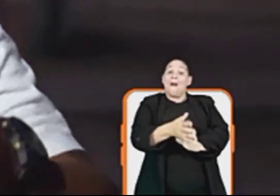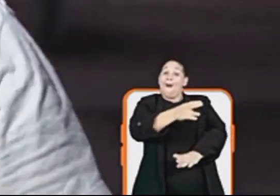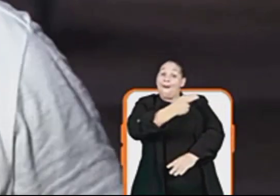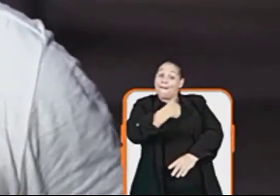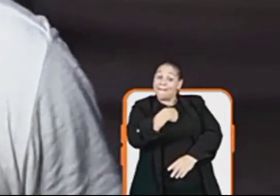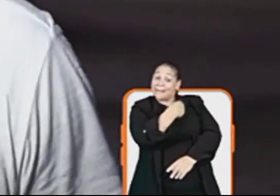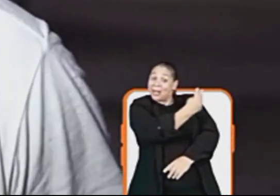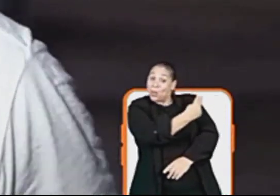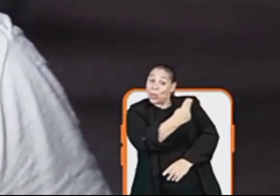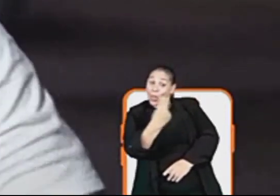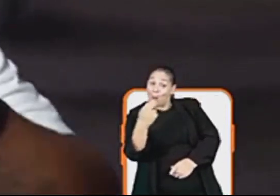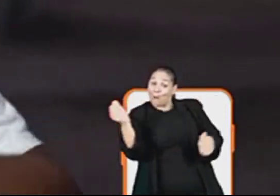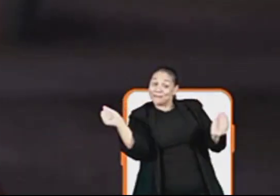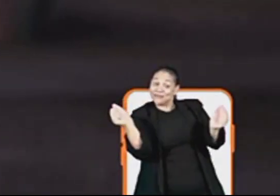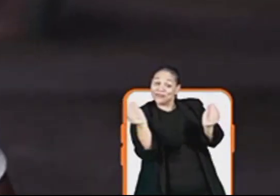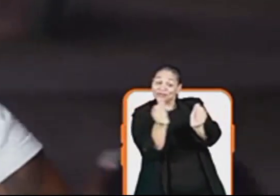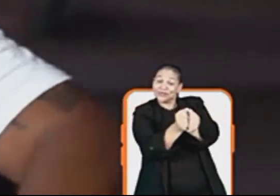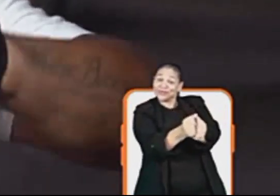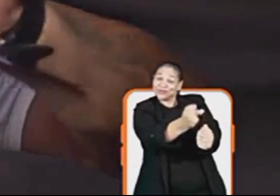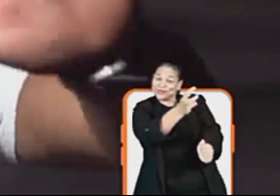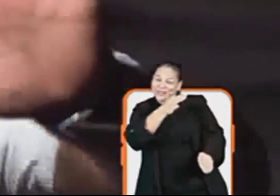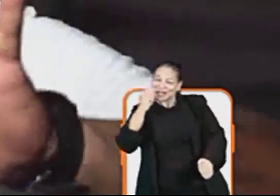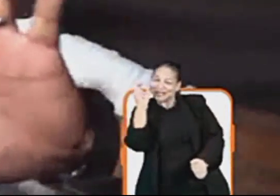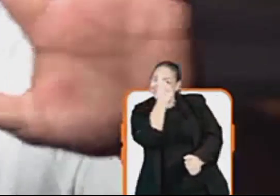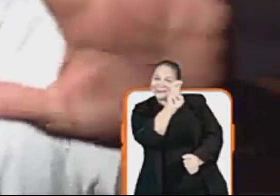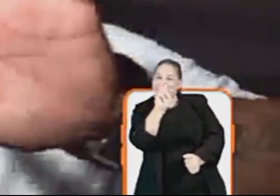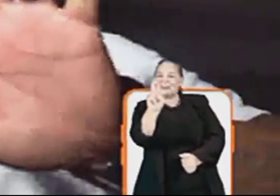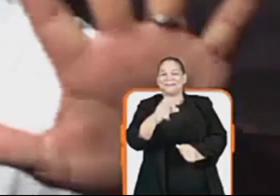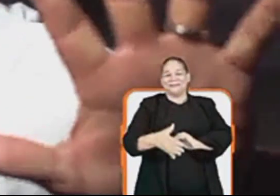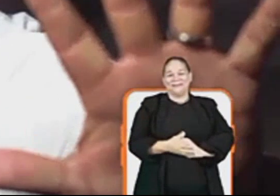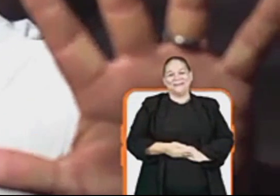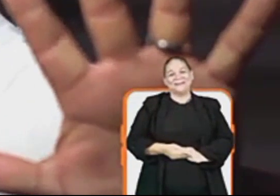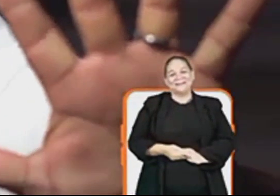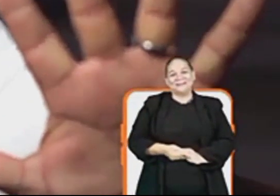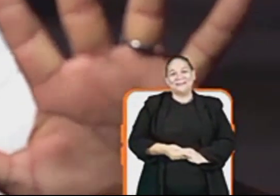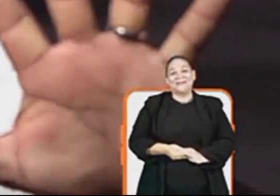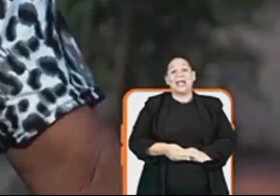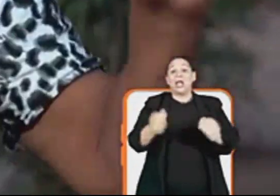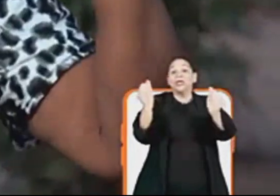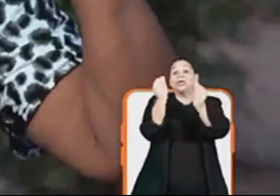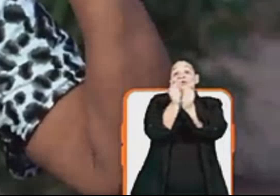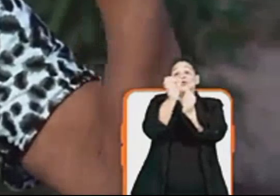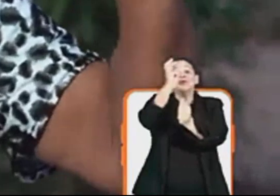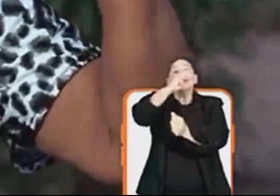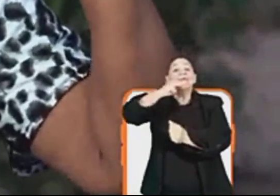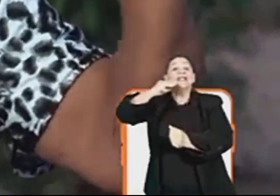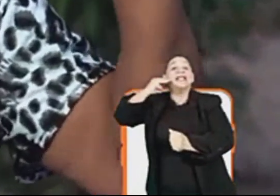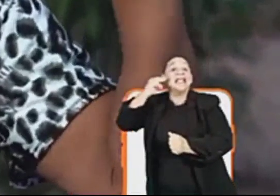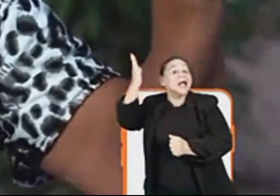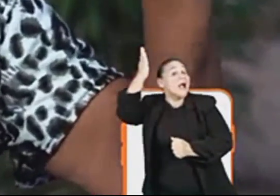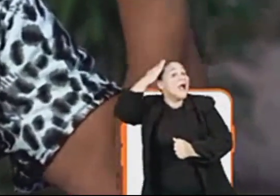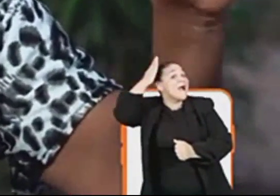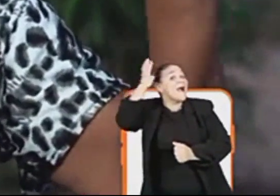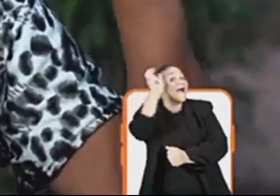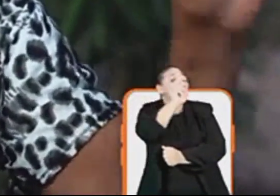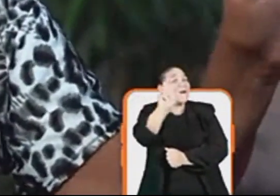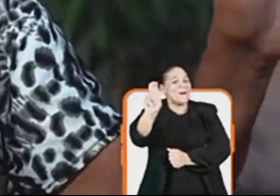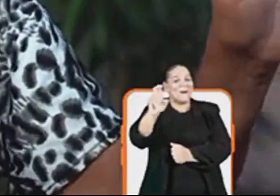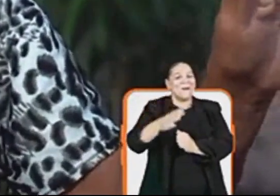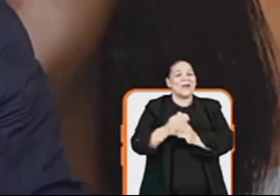Meu nome é Nido Brau e eu estou com Mirela, é 5x5 Estou com Mirela na cabeça,